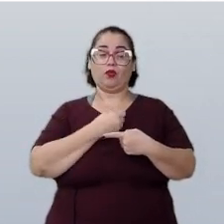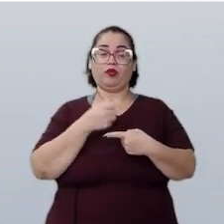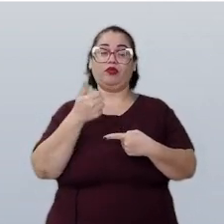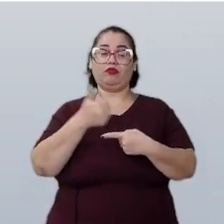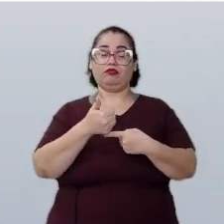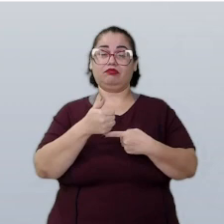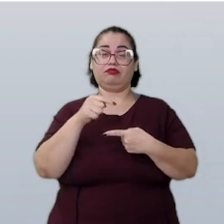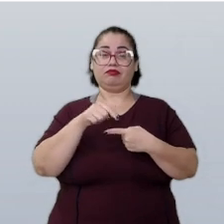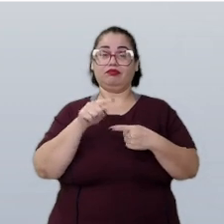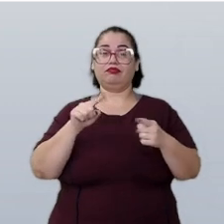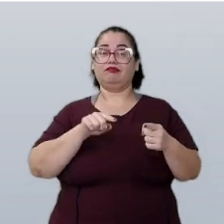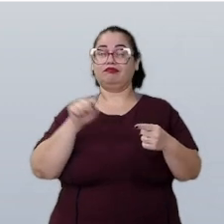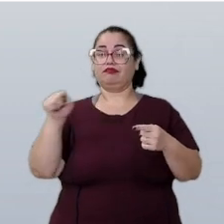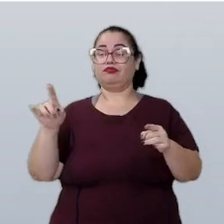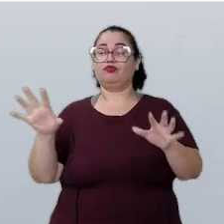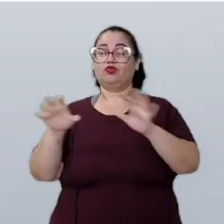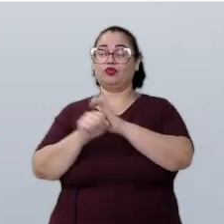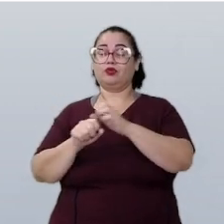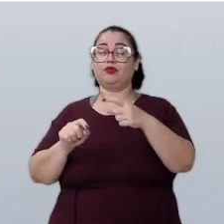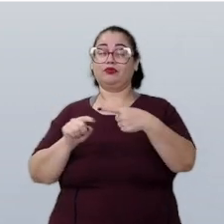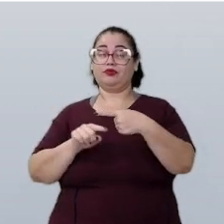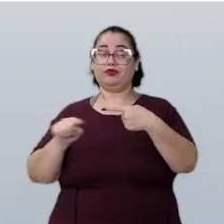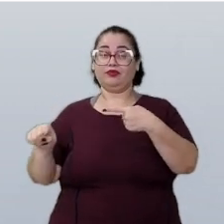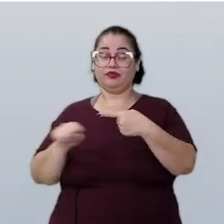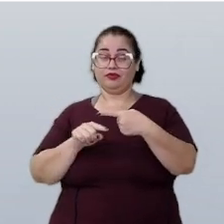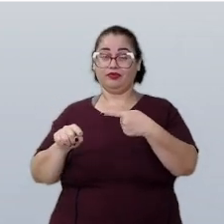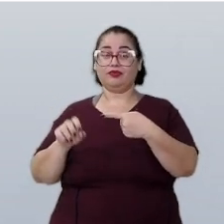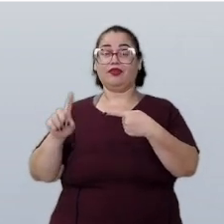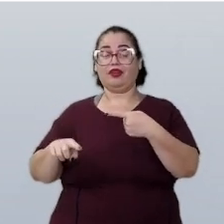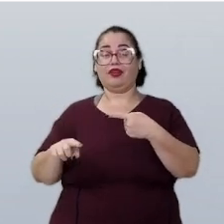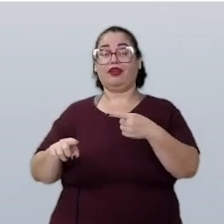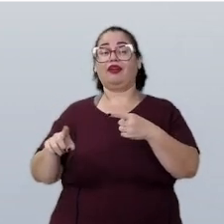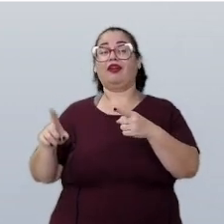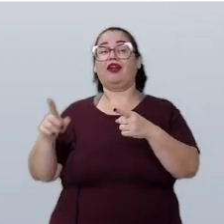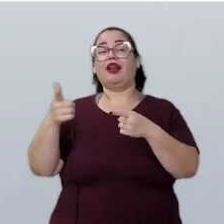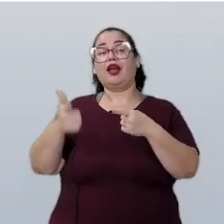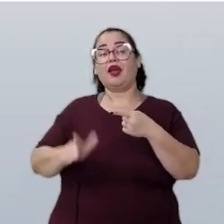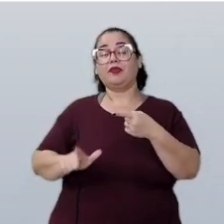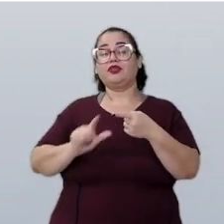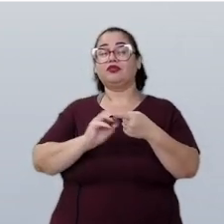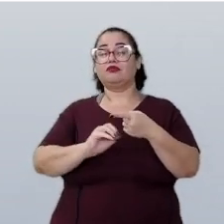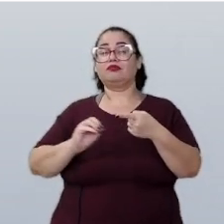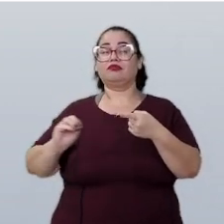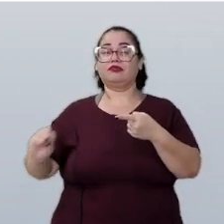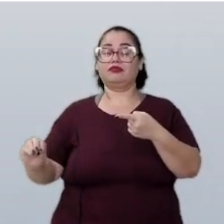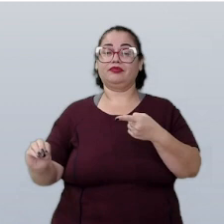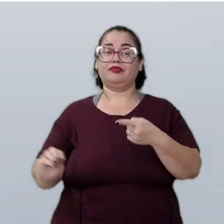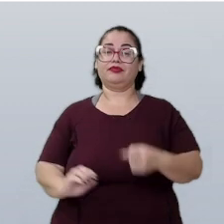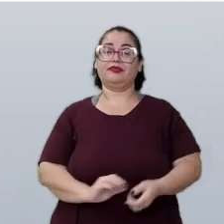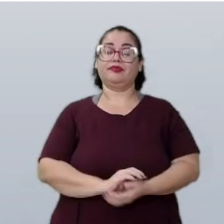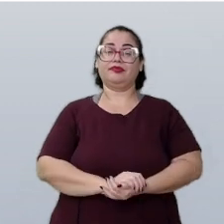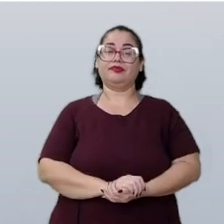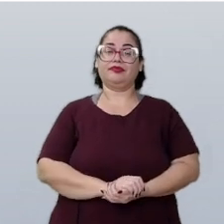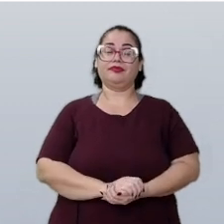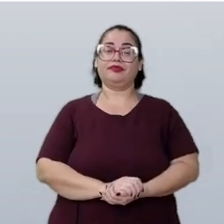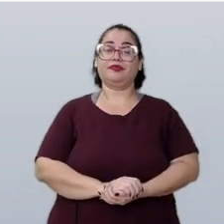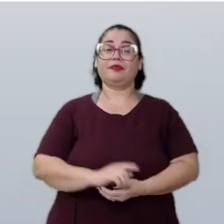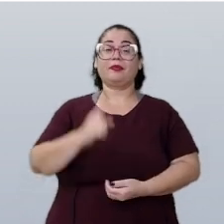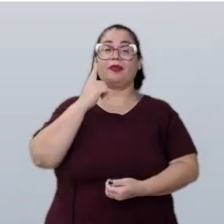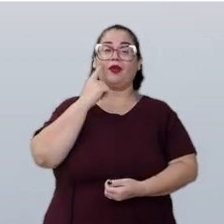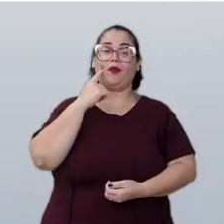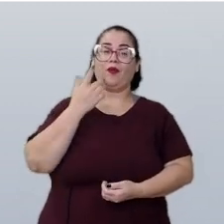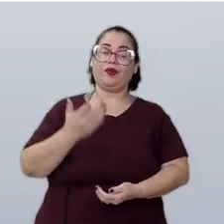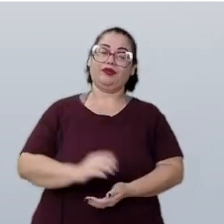é somado e o denominador será repetido. Olha